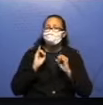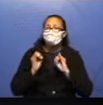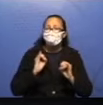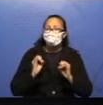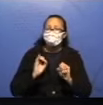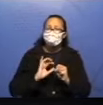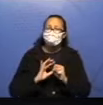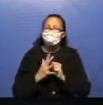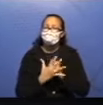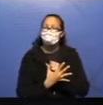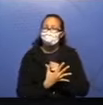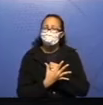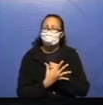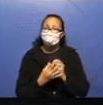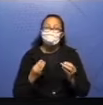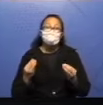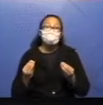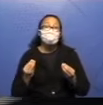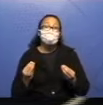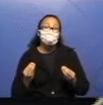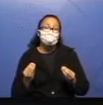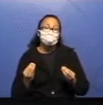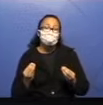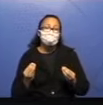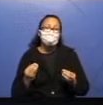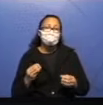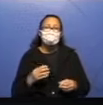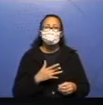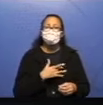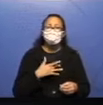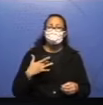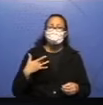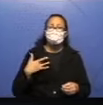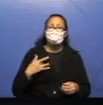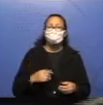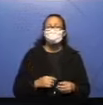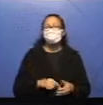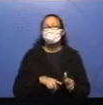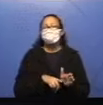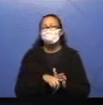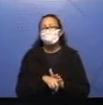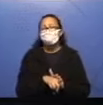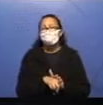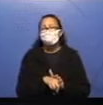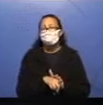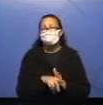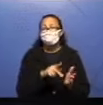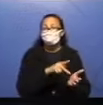coronavírus, como ele age. Pergunto para vocês, realidade ou ficção?